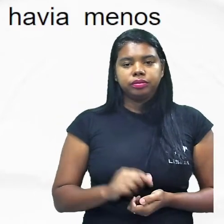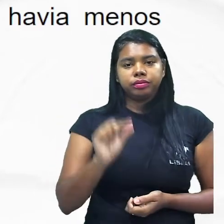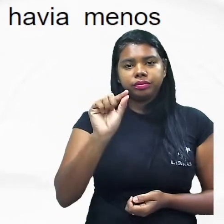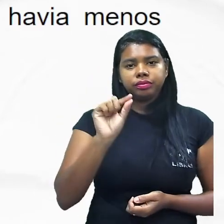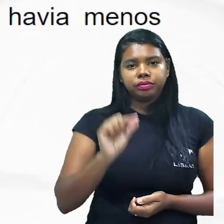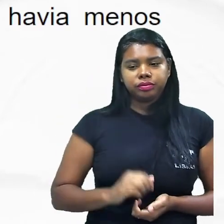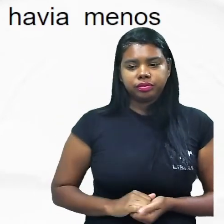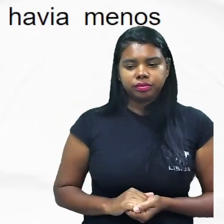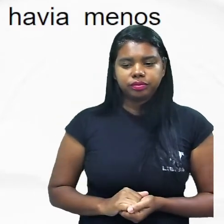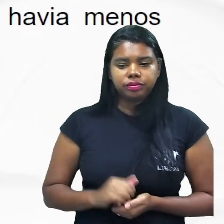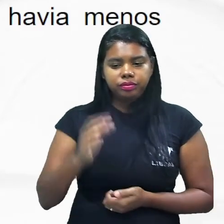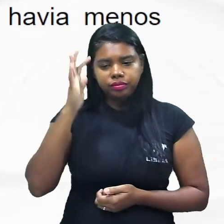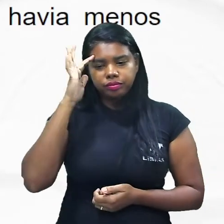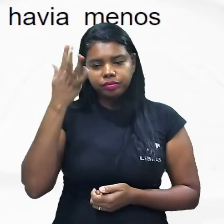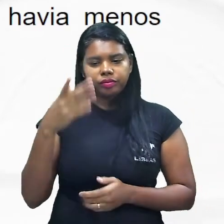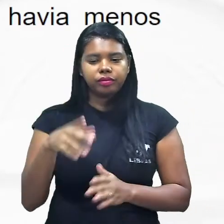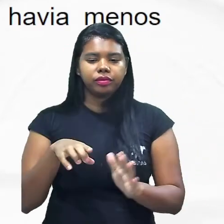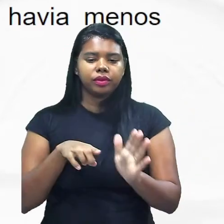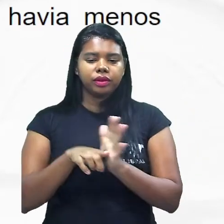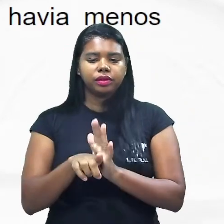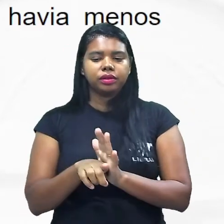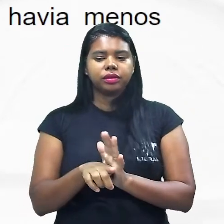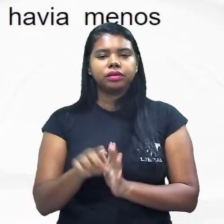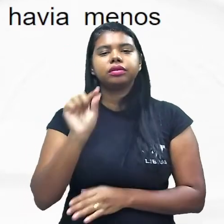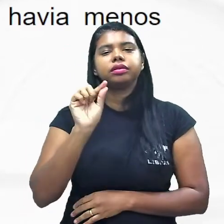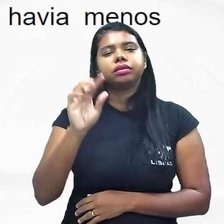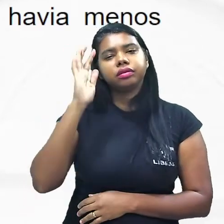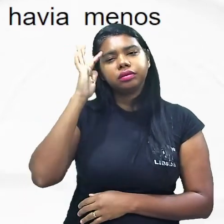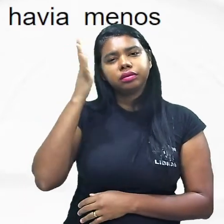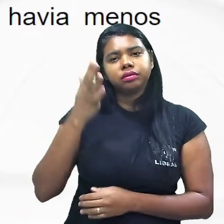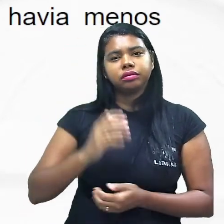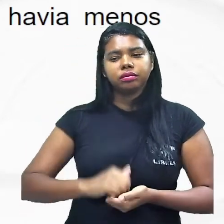estará resolvido pergunta ao verbo o que é que estará resolvido